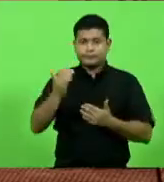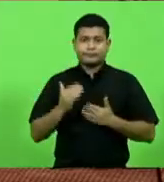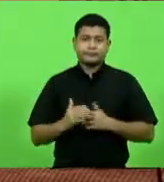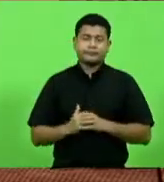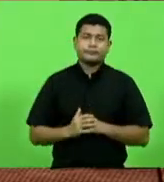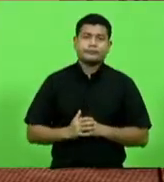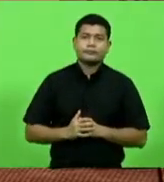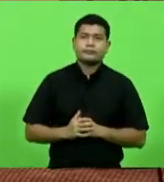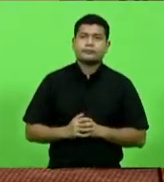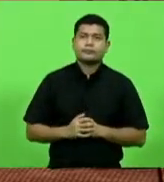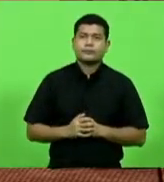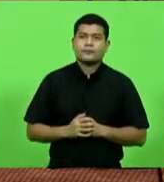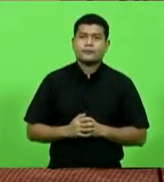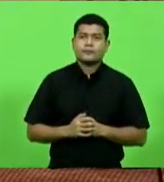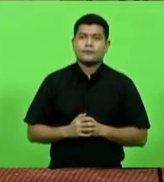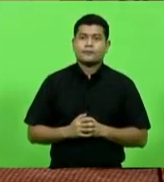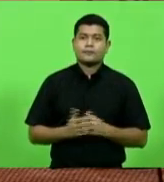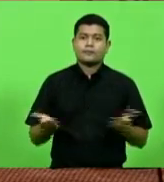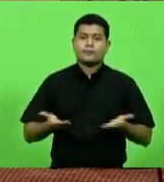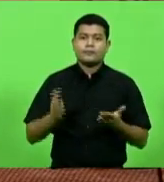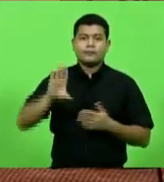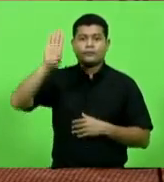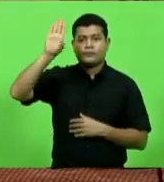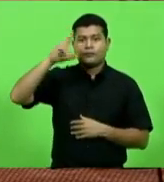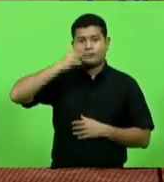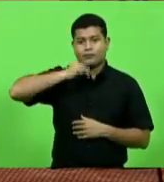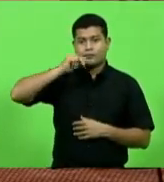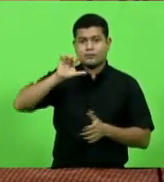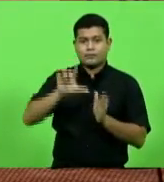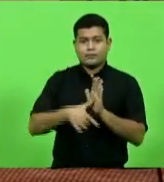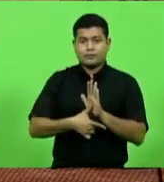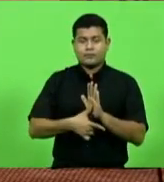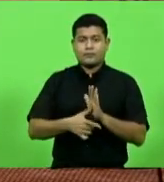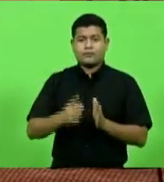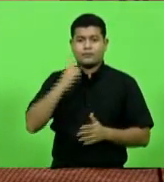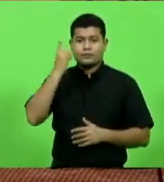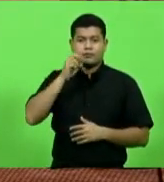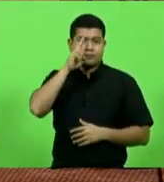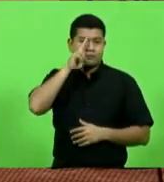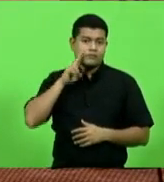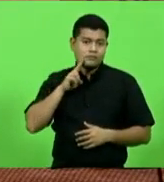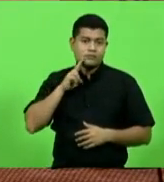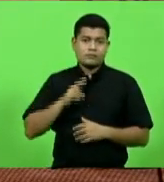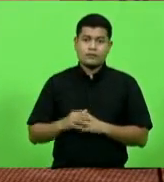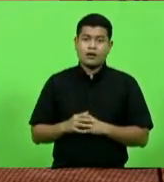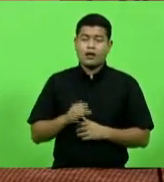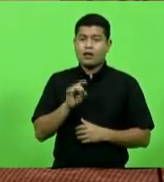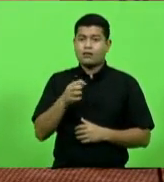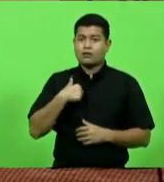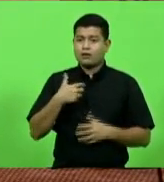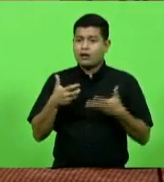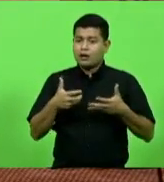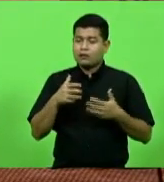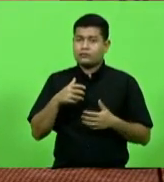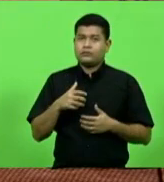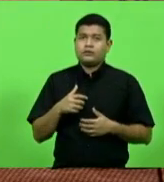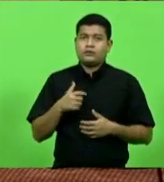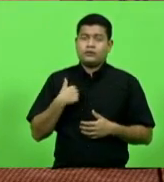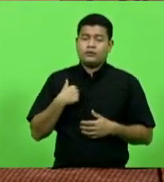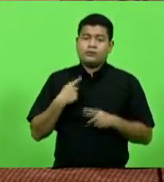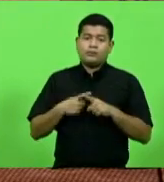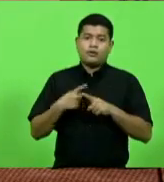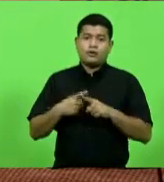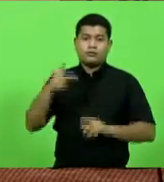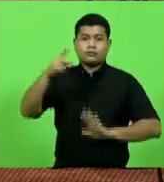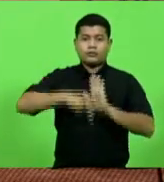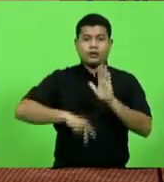Senhor presidente. Pela ordem, deputado Kenan de Nunes, na sequência, deputado Ivan Nats. Eu só gostaria de, até porque no outro projeto eu fui